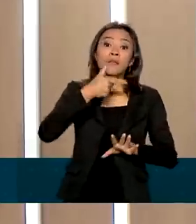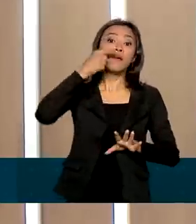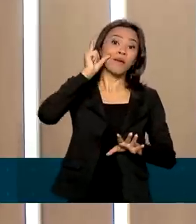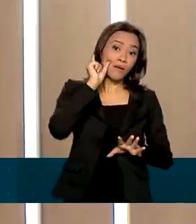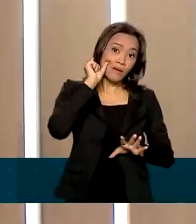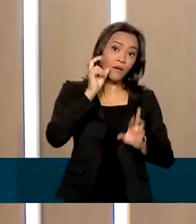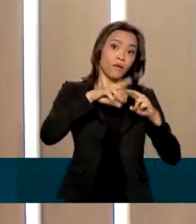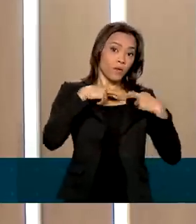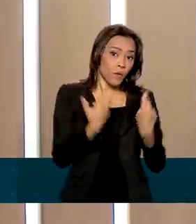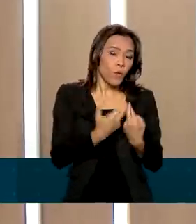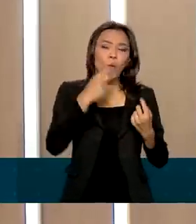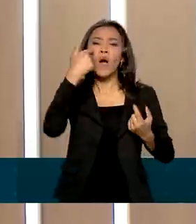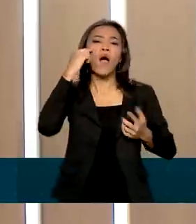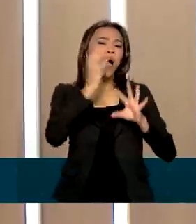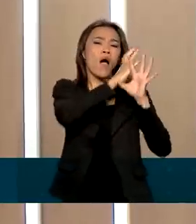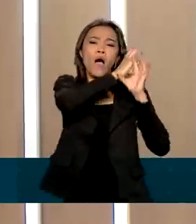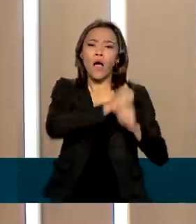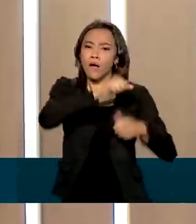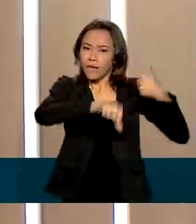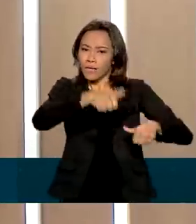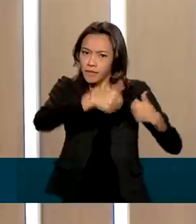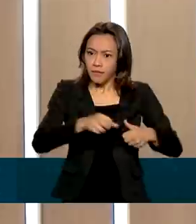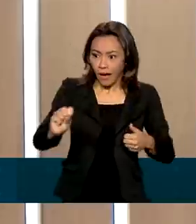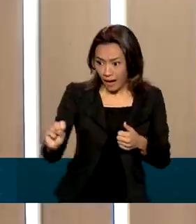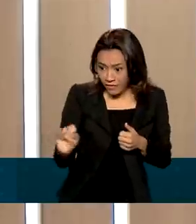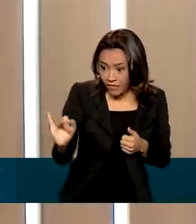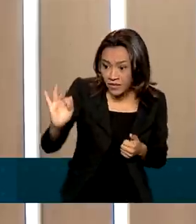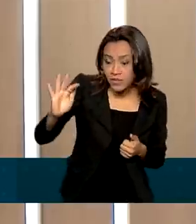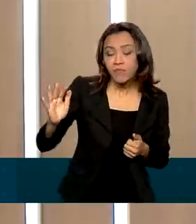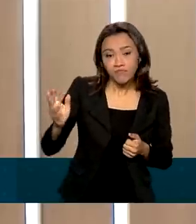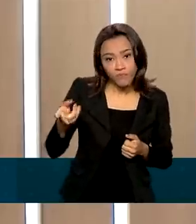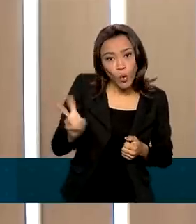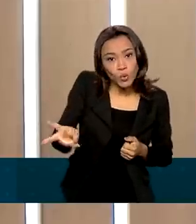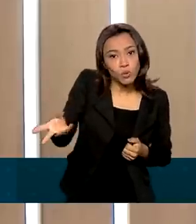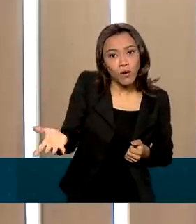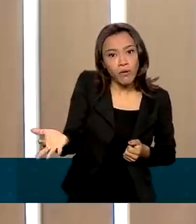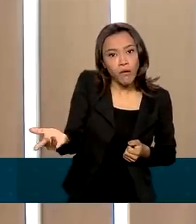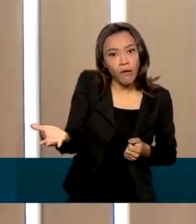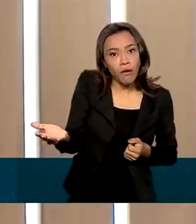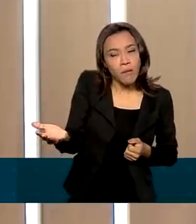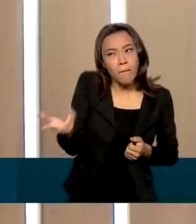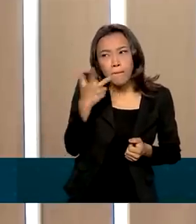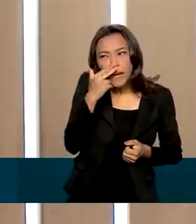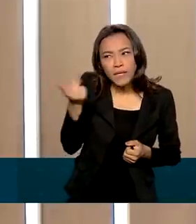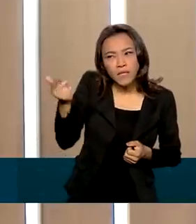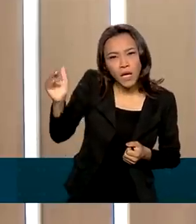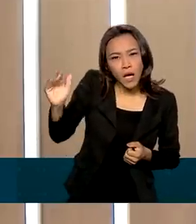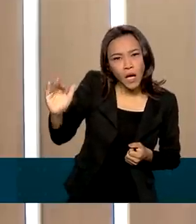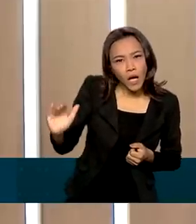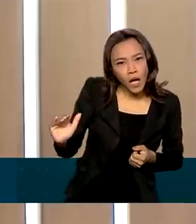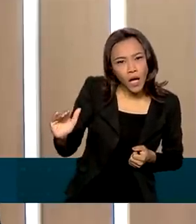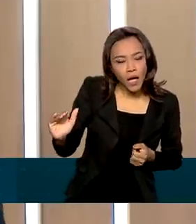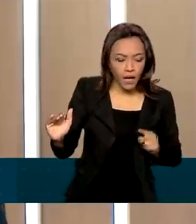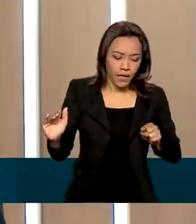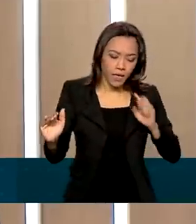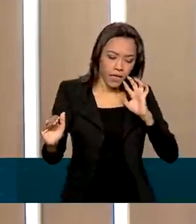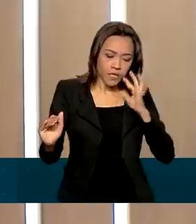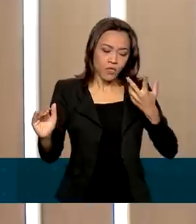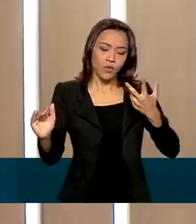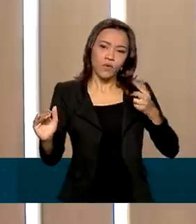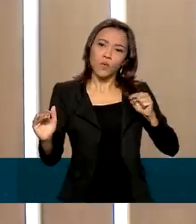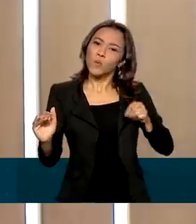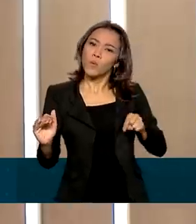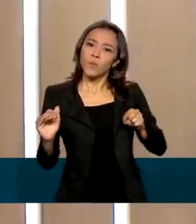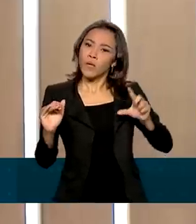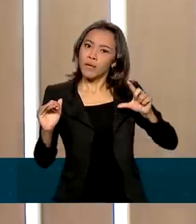o balanço foi que a inflação continuava sem dar mostras ou sinais de que iria cair e optou-se, então, por uma solução um pouquinho